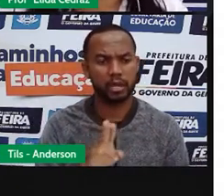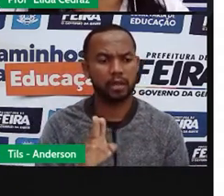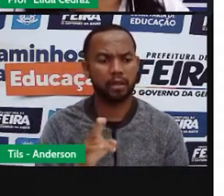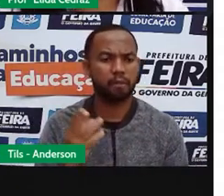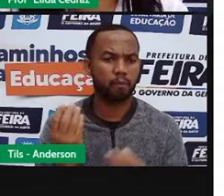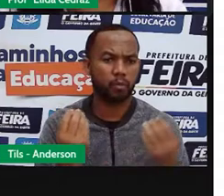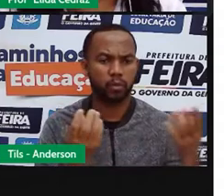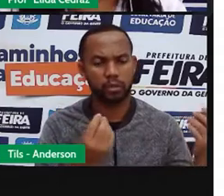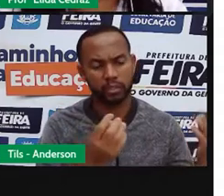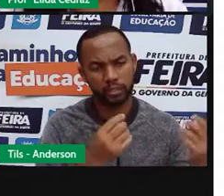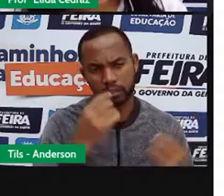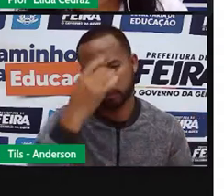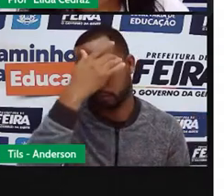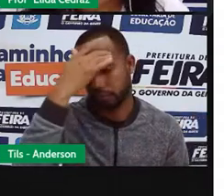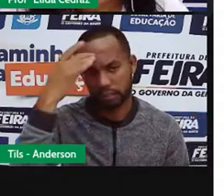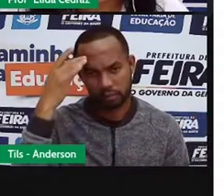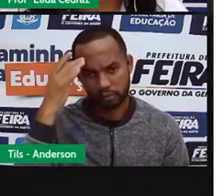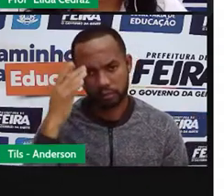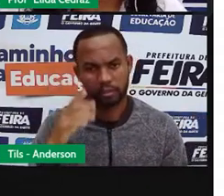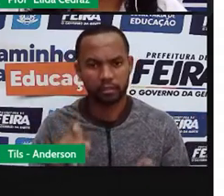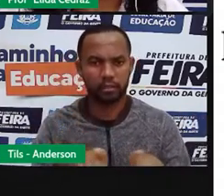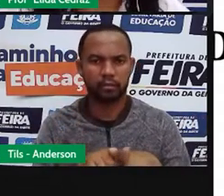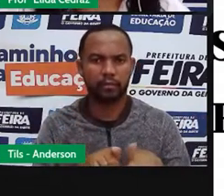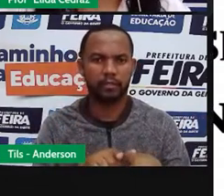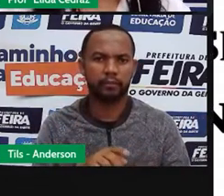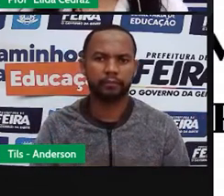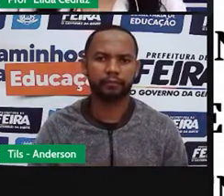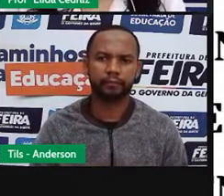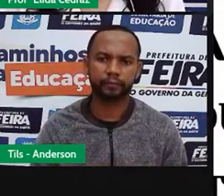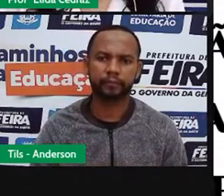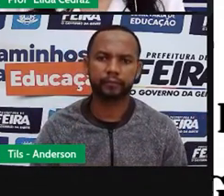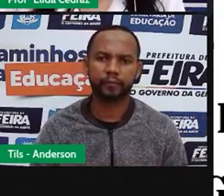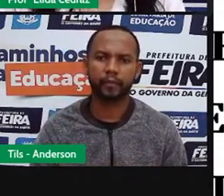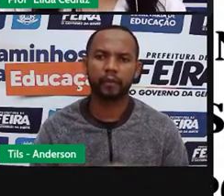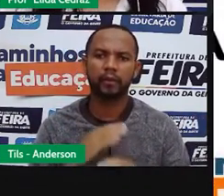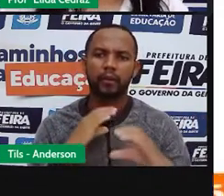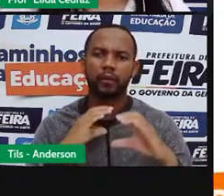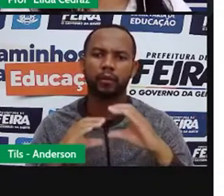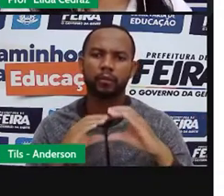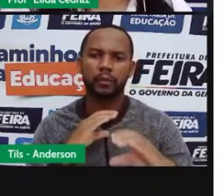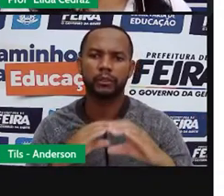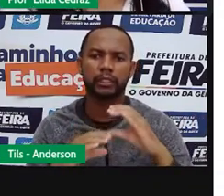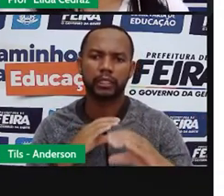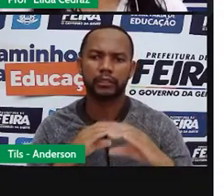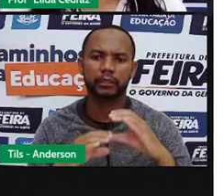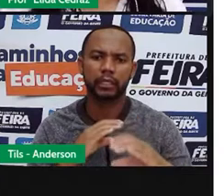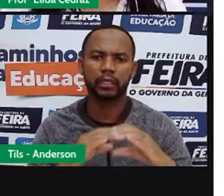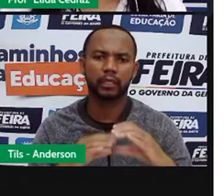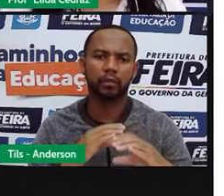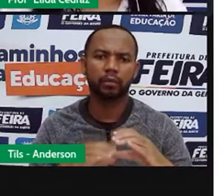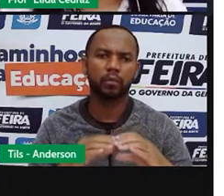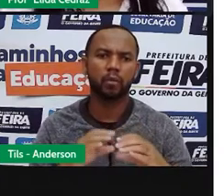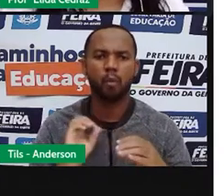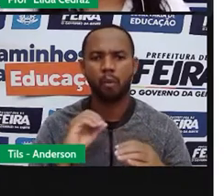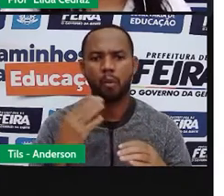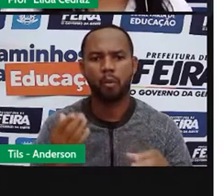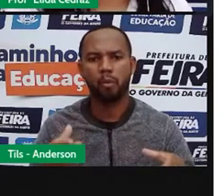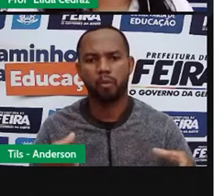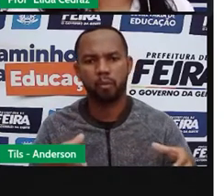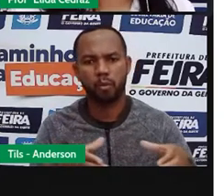pessoas ao mesmo tempo. Os meios de comunicação social ou em massa